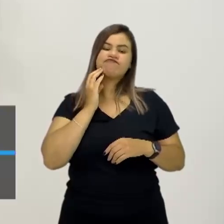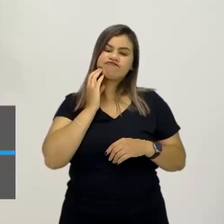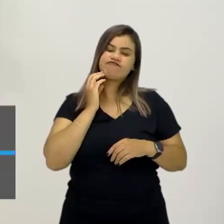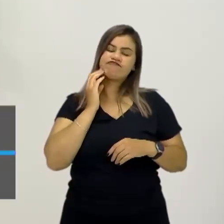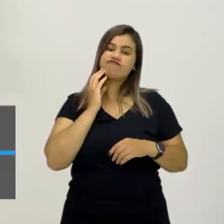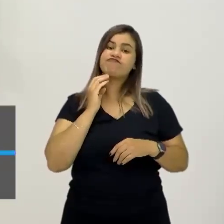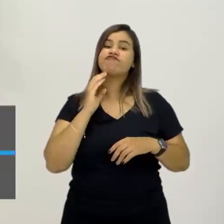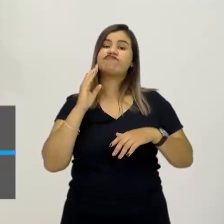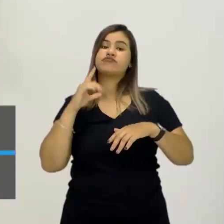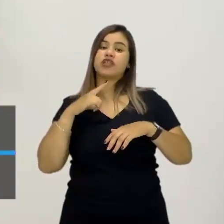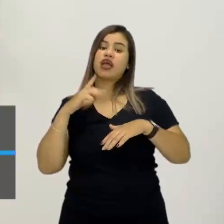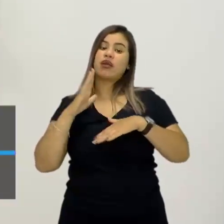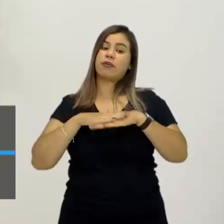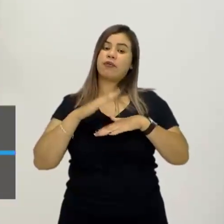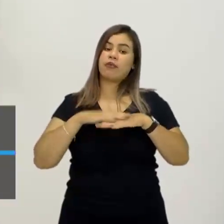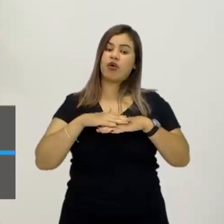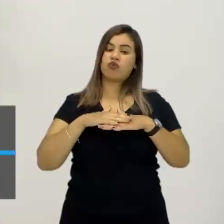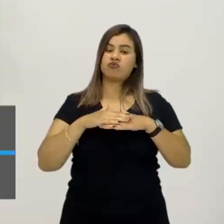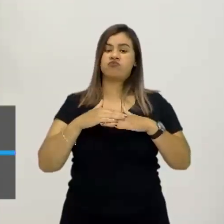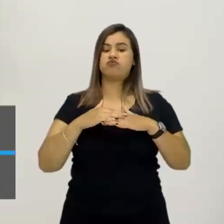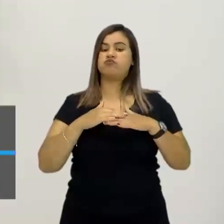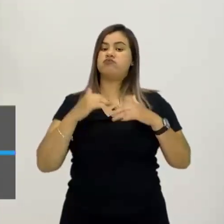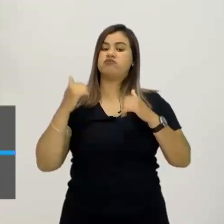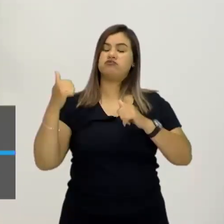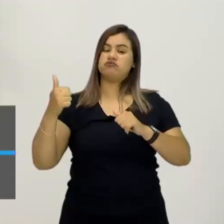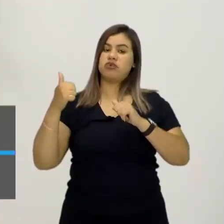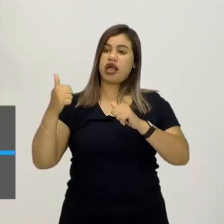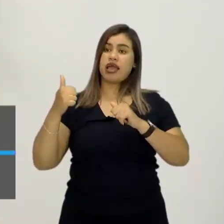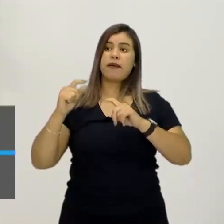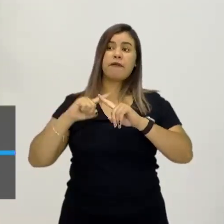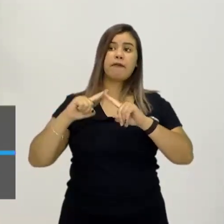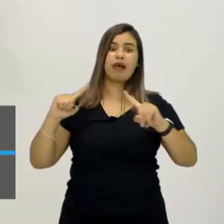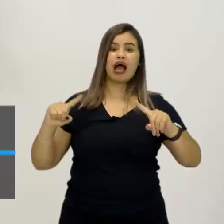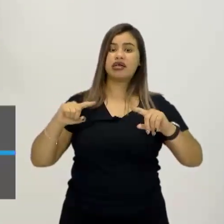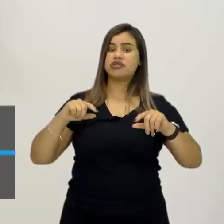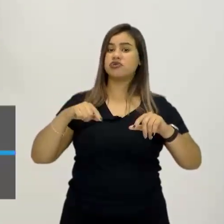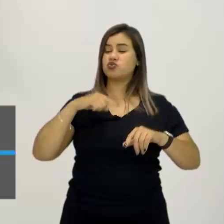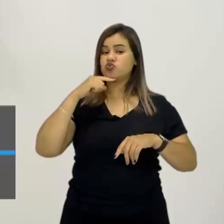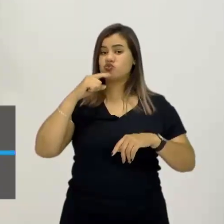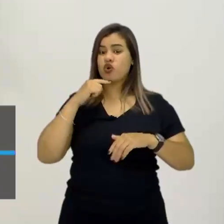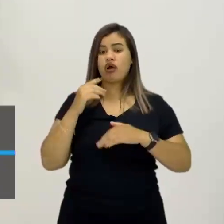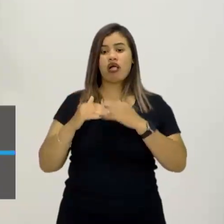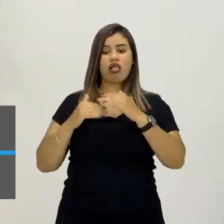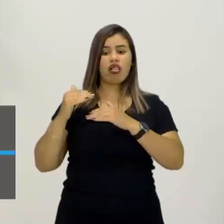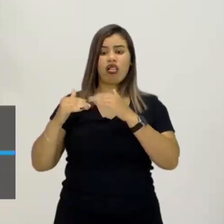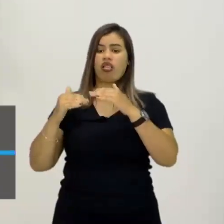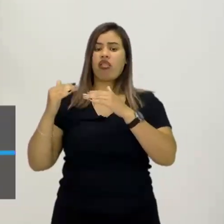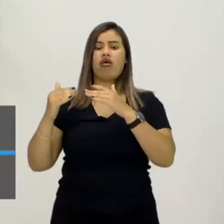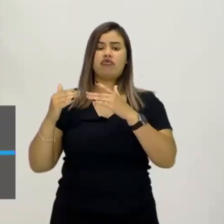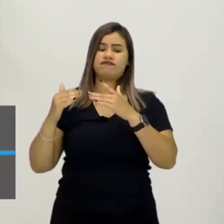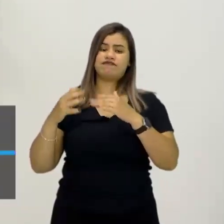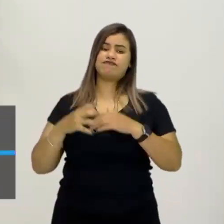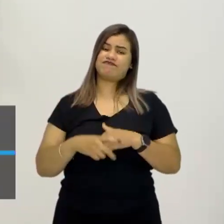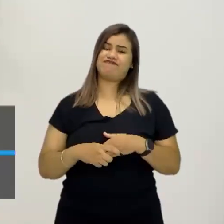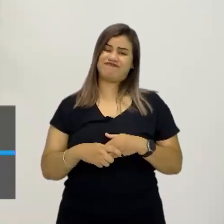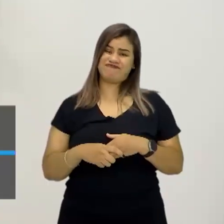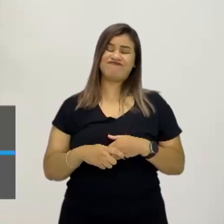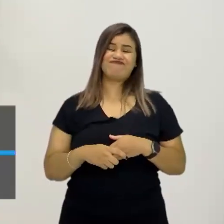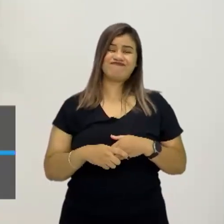potencialidades, e esse ser não consegue realizar as suas potencialidades. Se esse ser for atingido